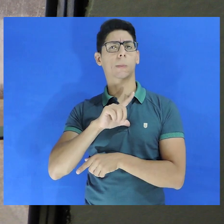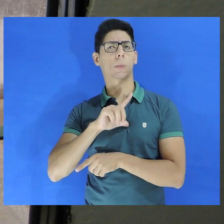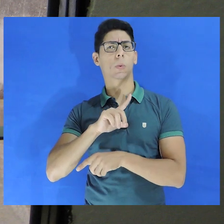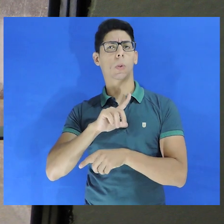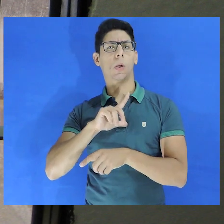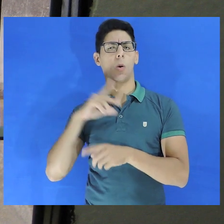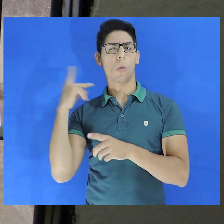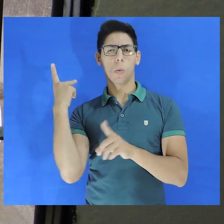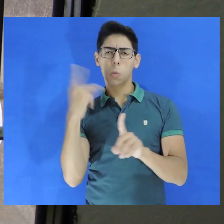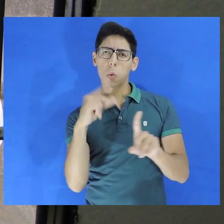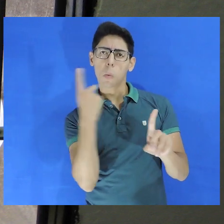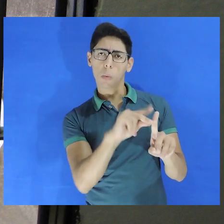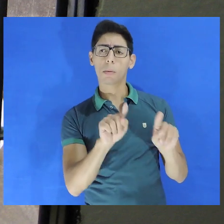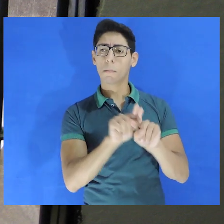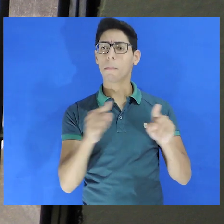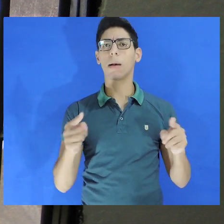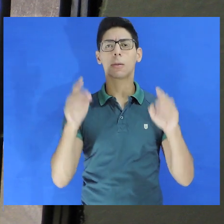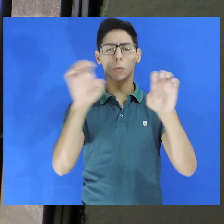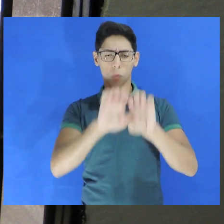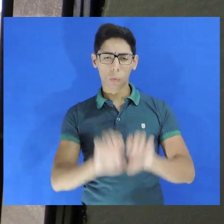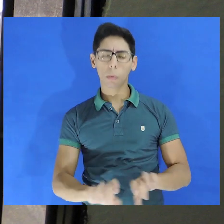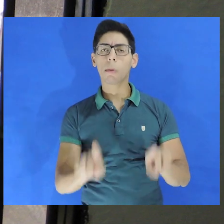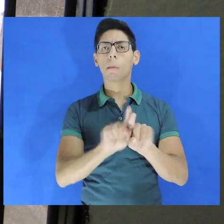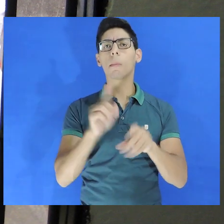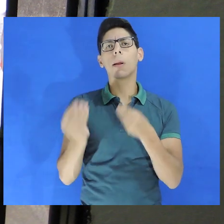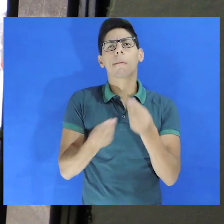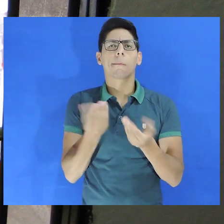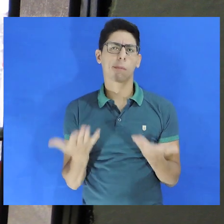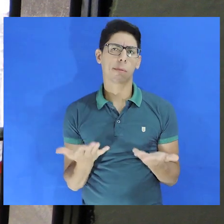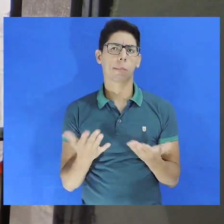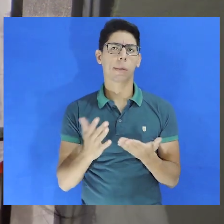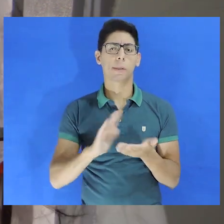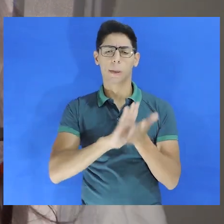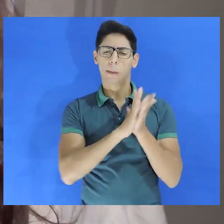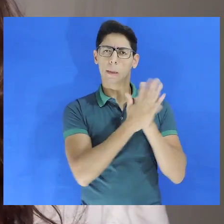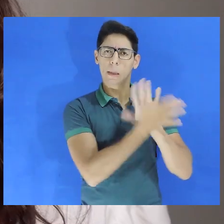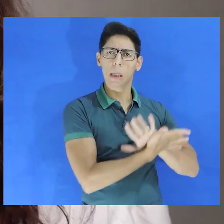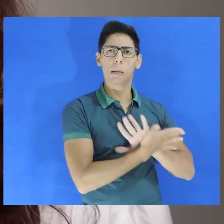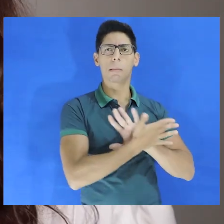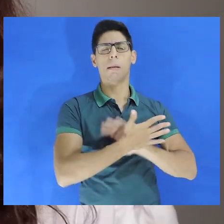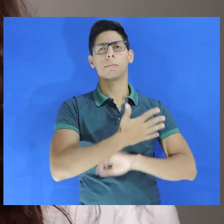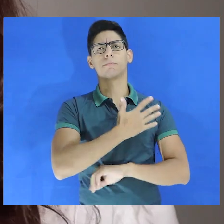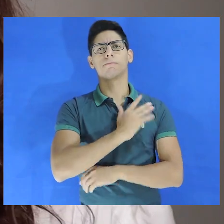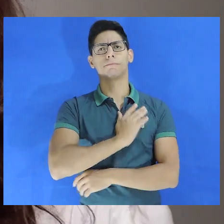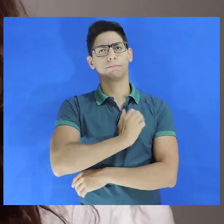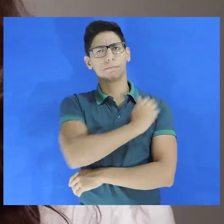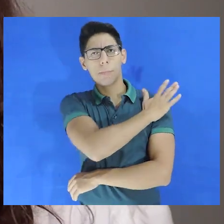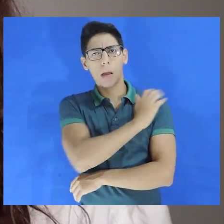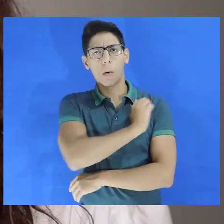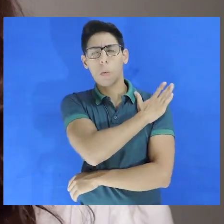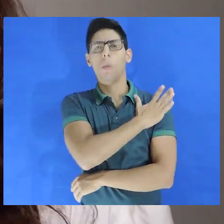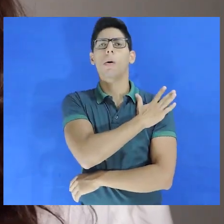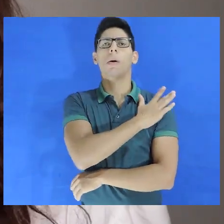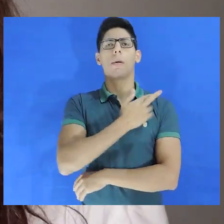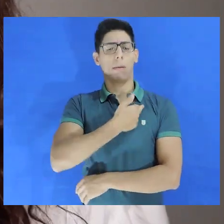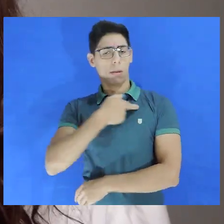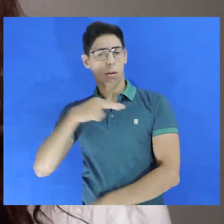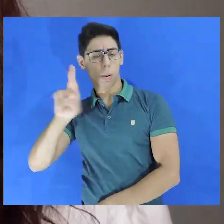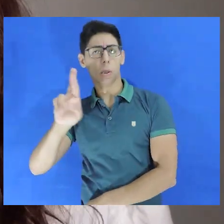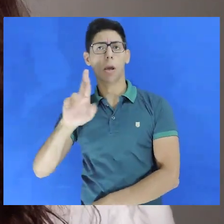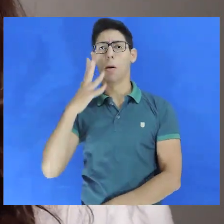caso de tortura típica, mas também a tortura estrutural, como a discriminação em razão de cor, etnia,